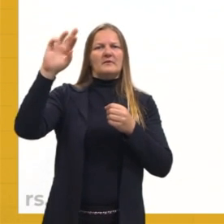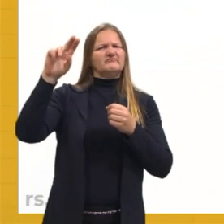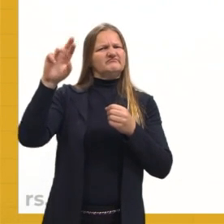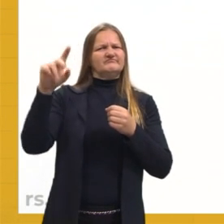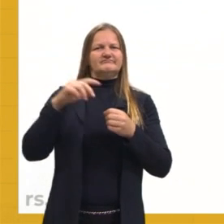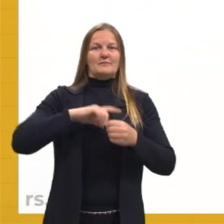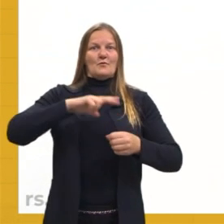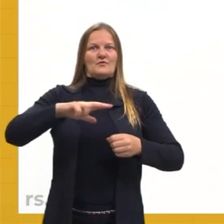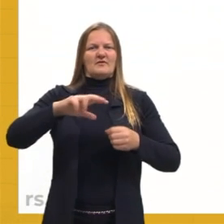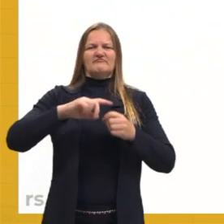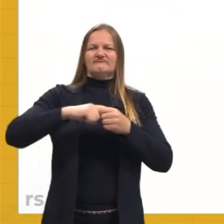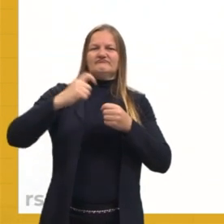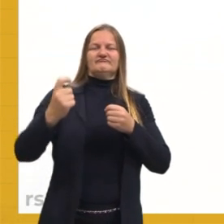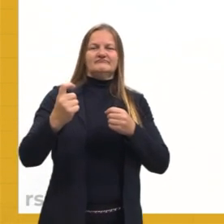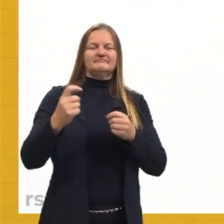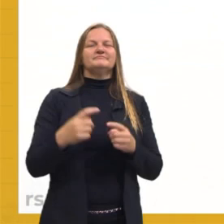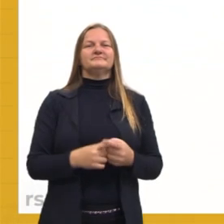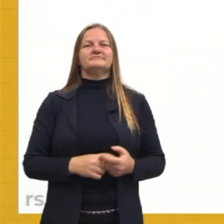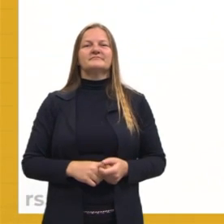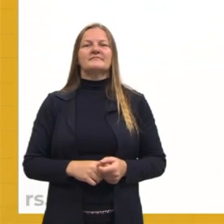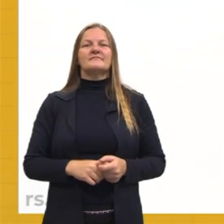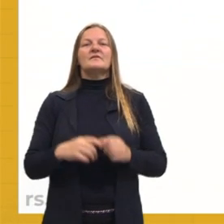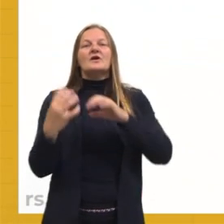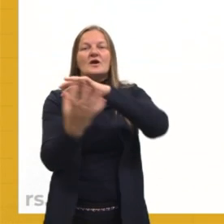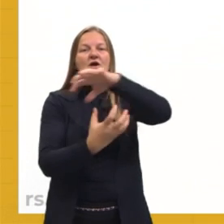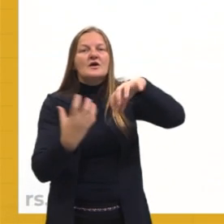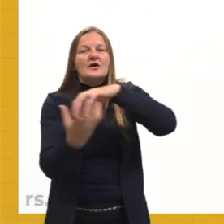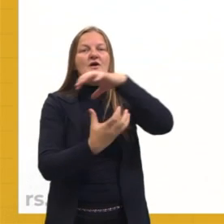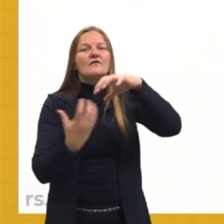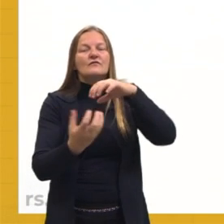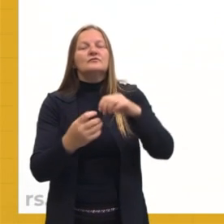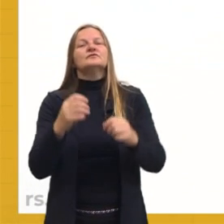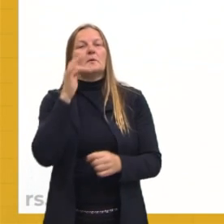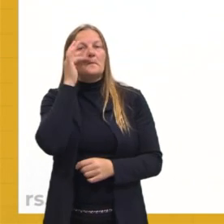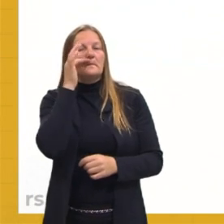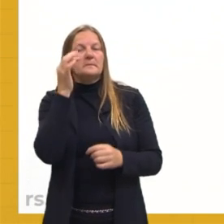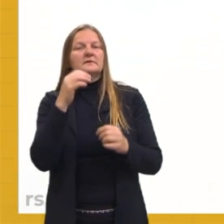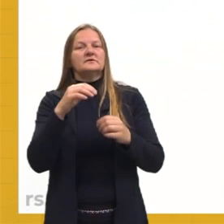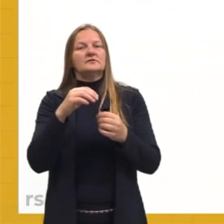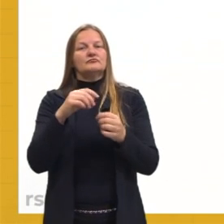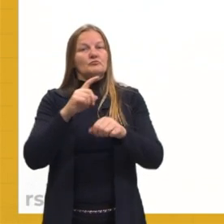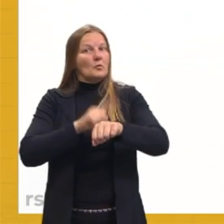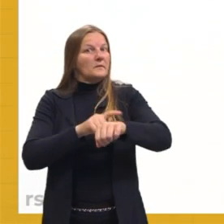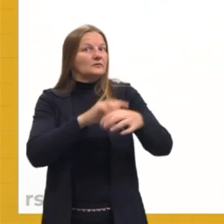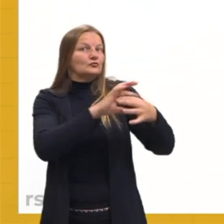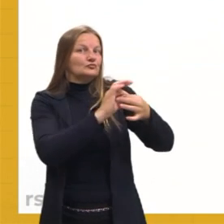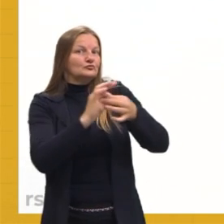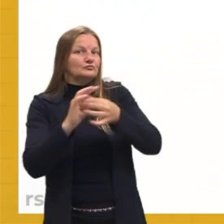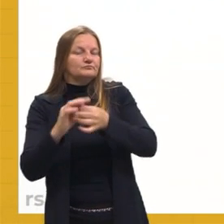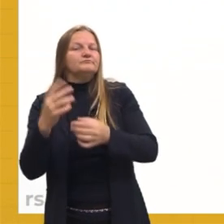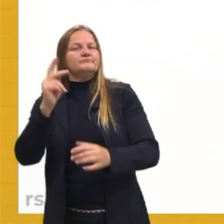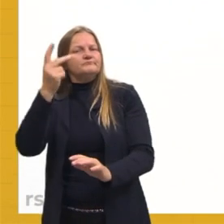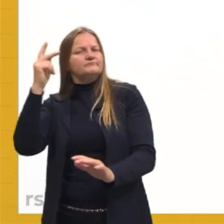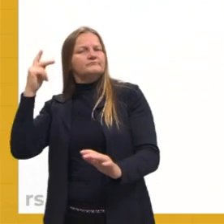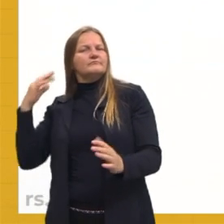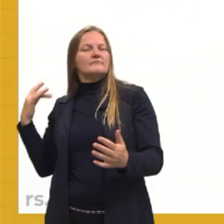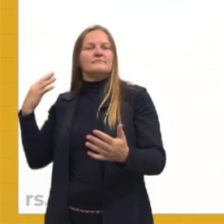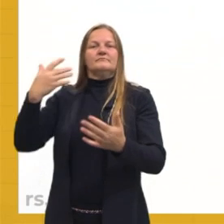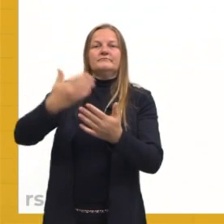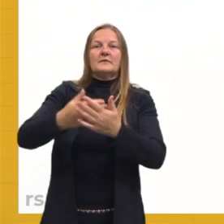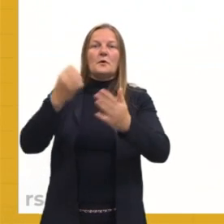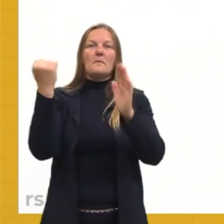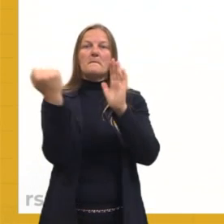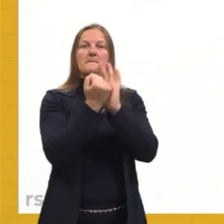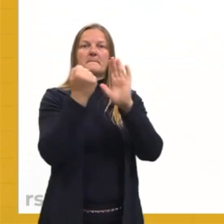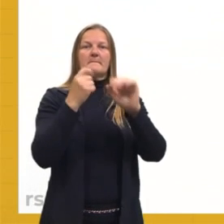Contexto histórico, então, que nós temos. A Revolução Francesa, como aquele quadro ali anterior demonstra